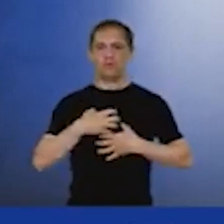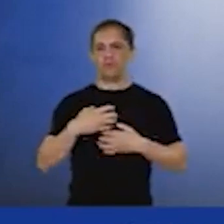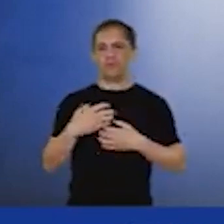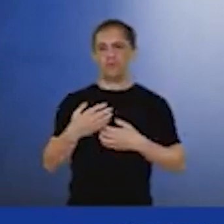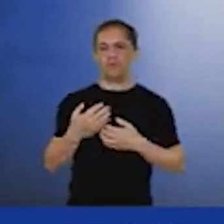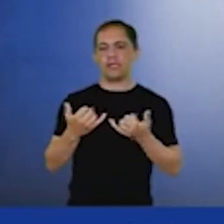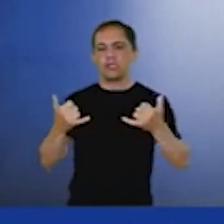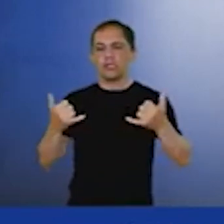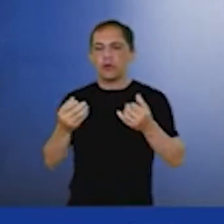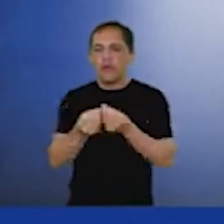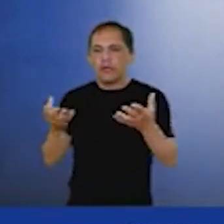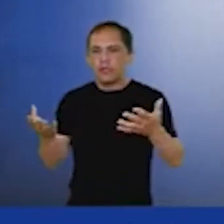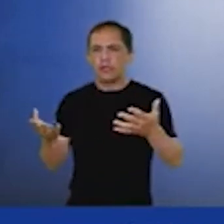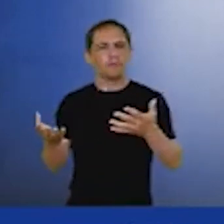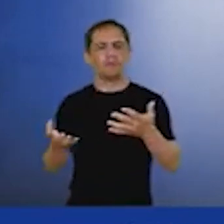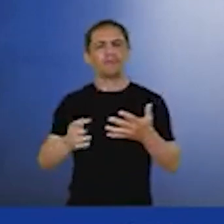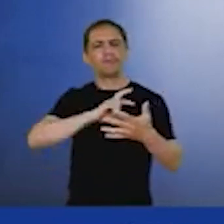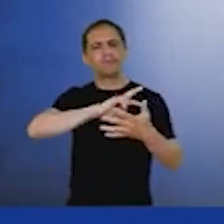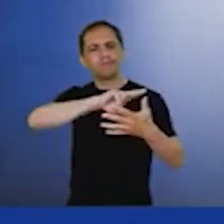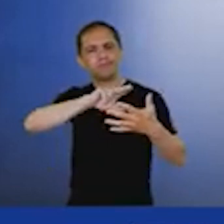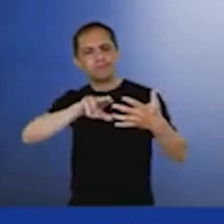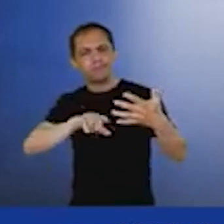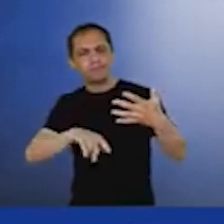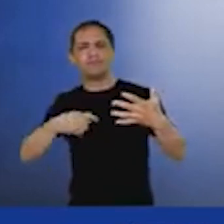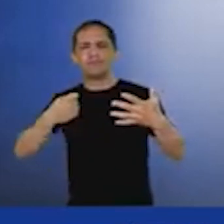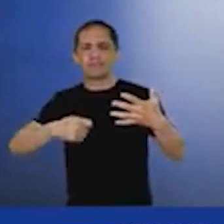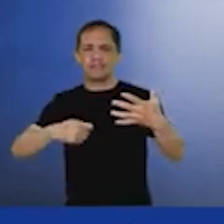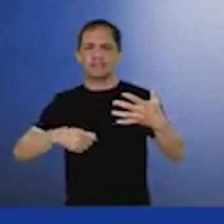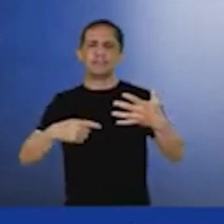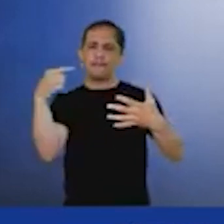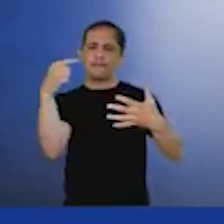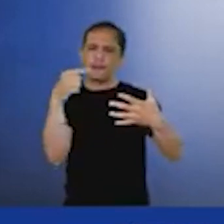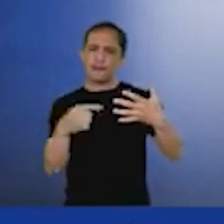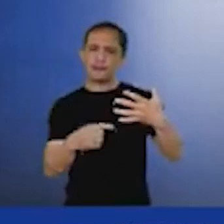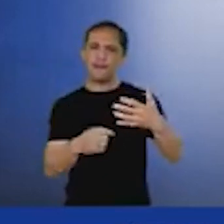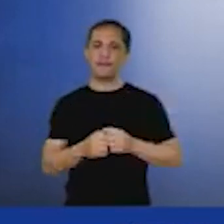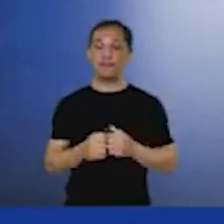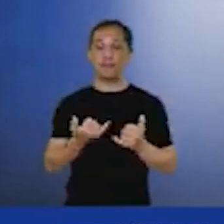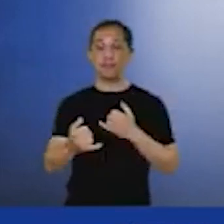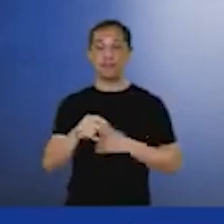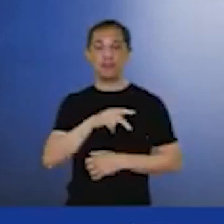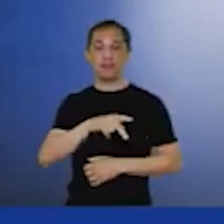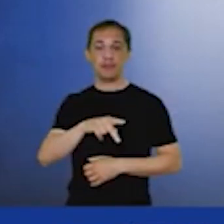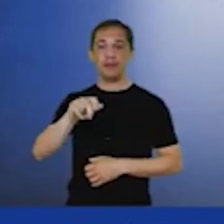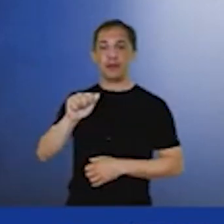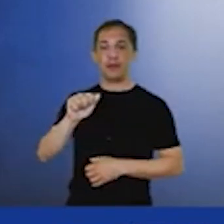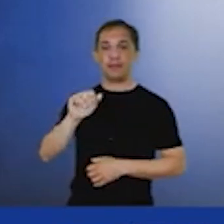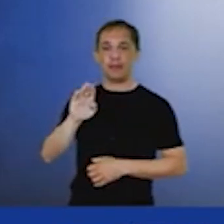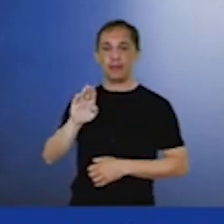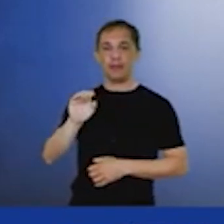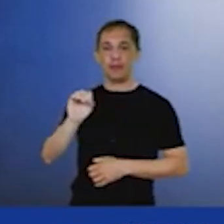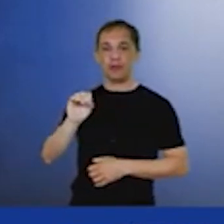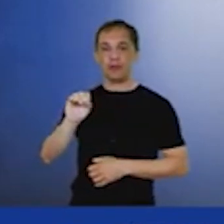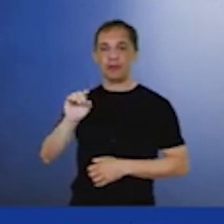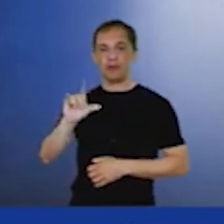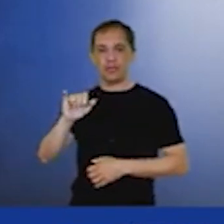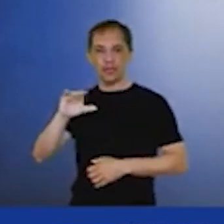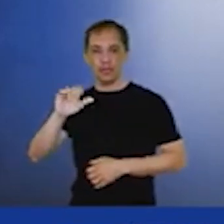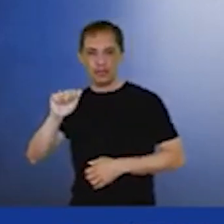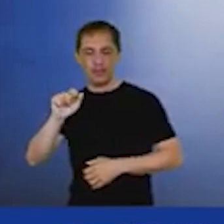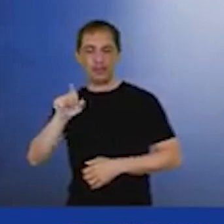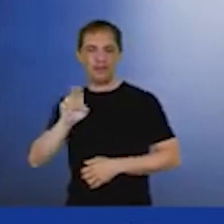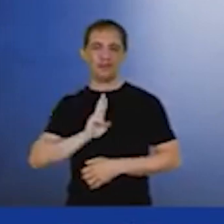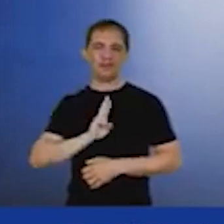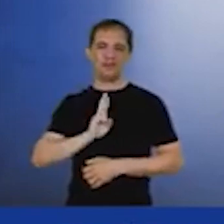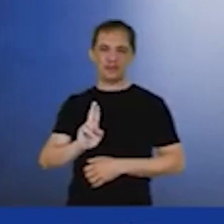players produzindo a energia. E está aqui a presidente da AB Eólica, representando a energia eólica